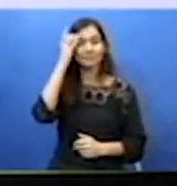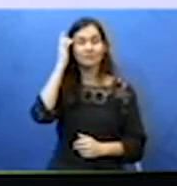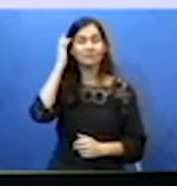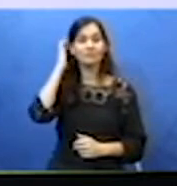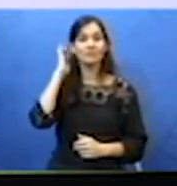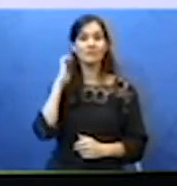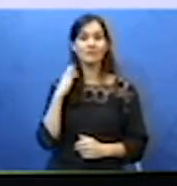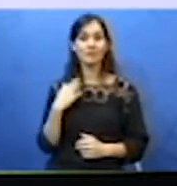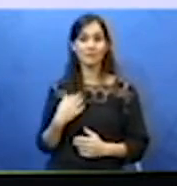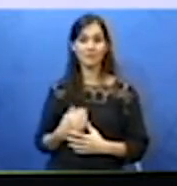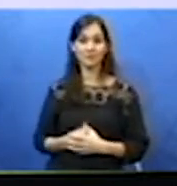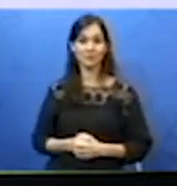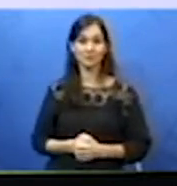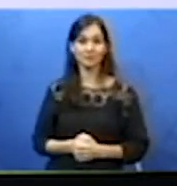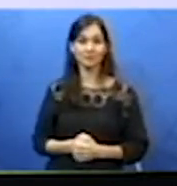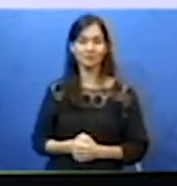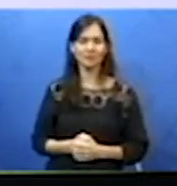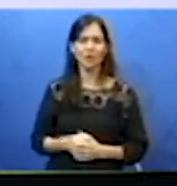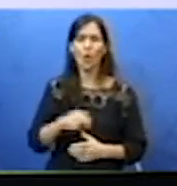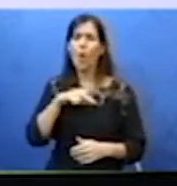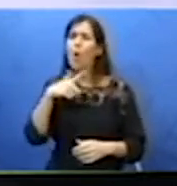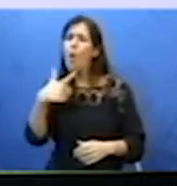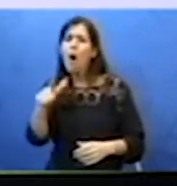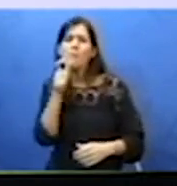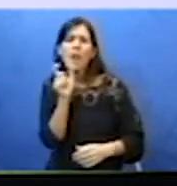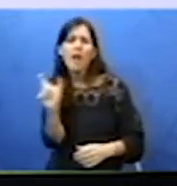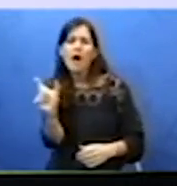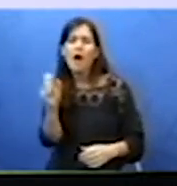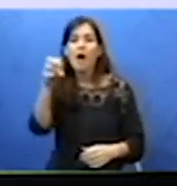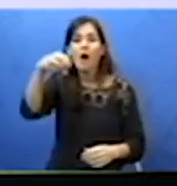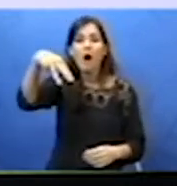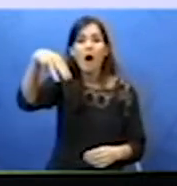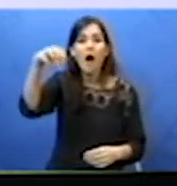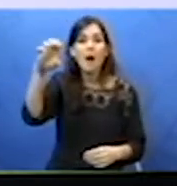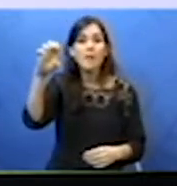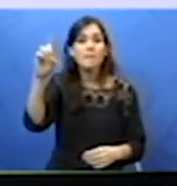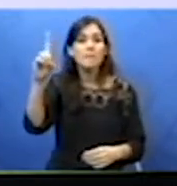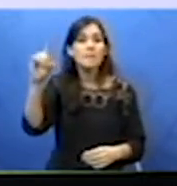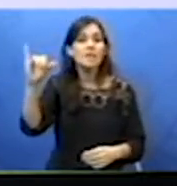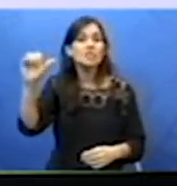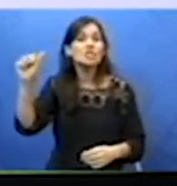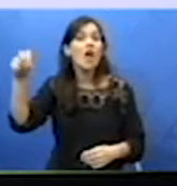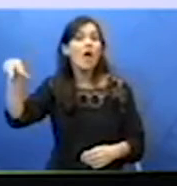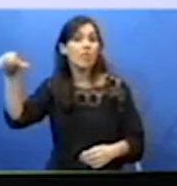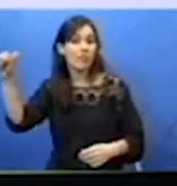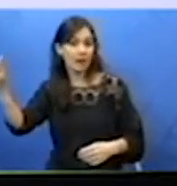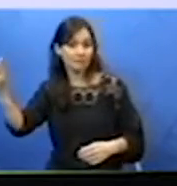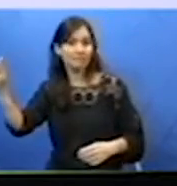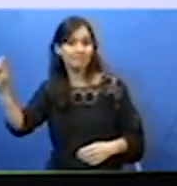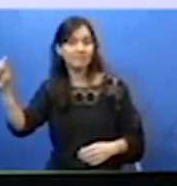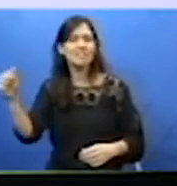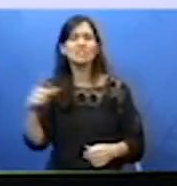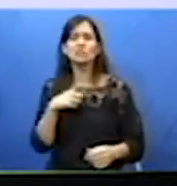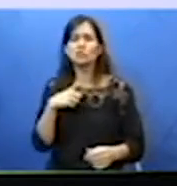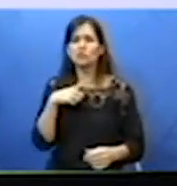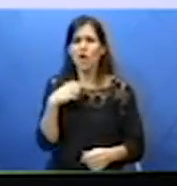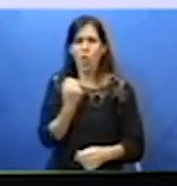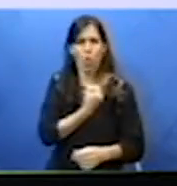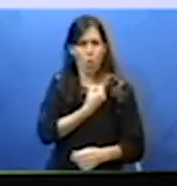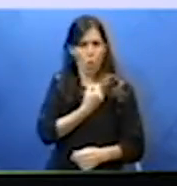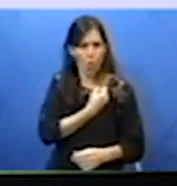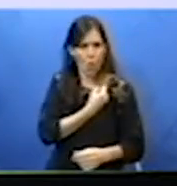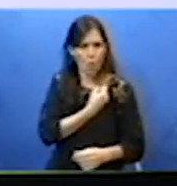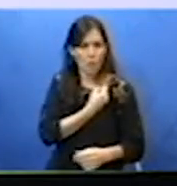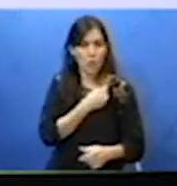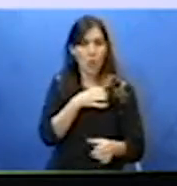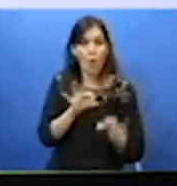,66 metros, né? Mediana. Se o conjunto de informações for numérico e estiver organizada em